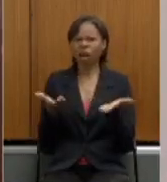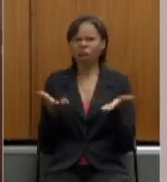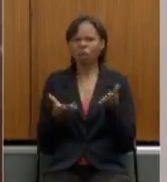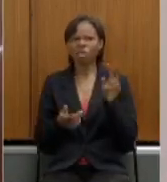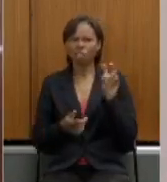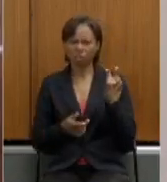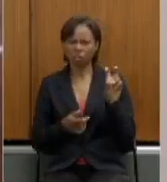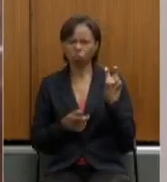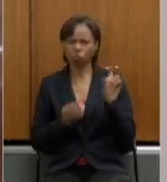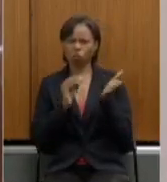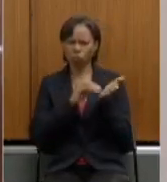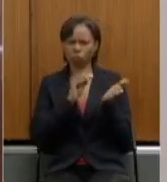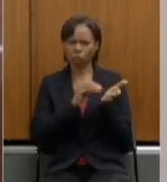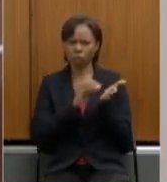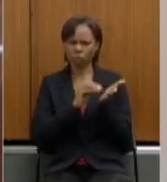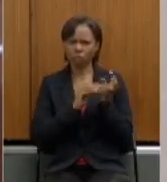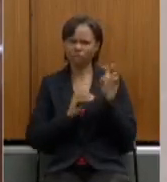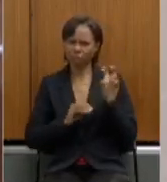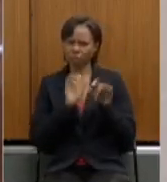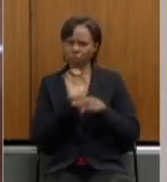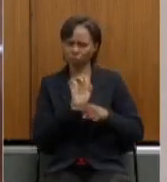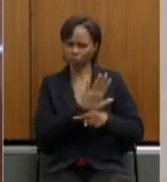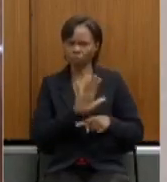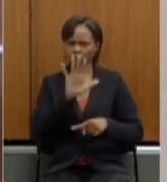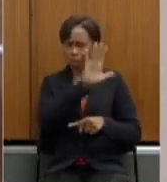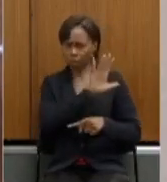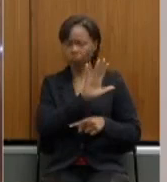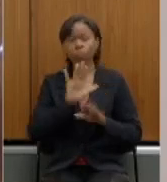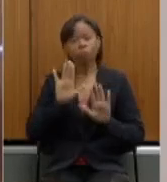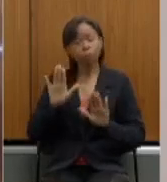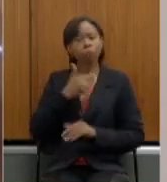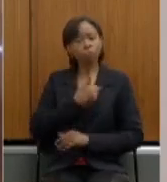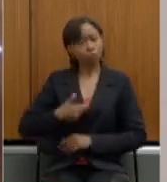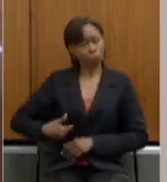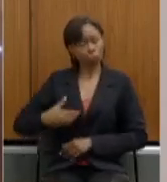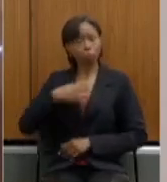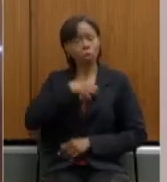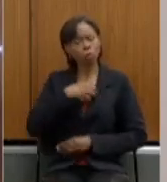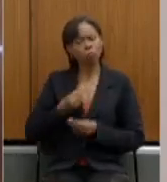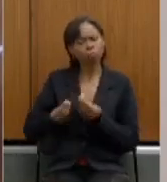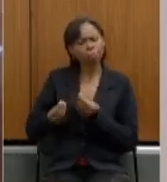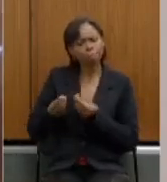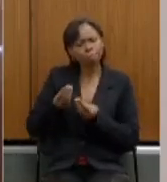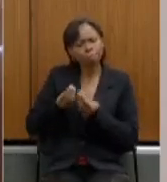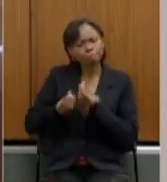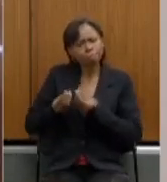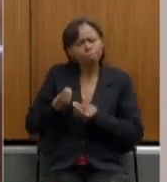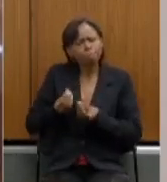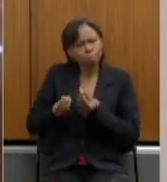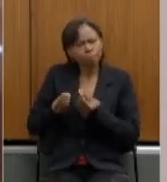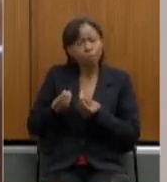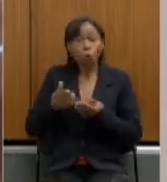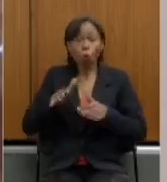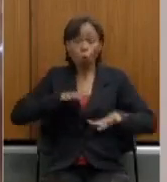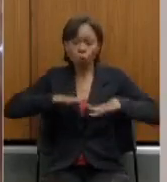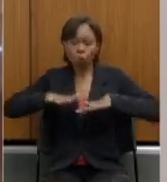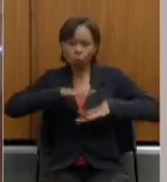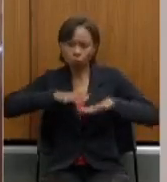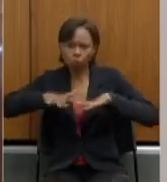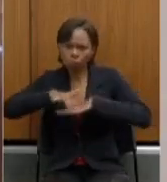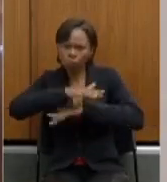5 estados o governador sensível também o movimento sindical fez